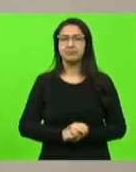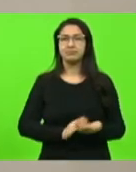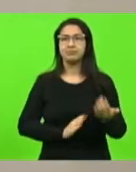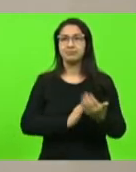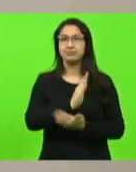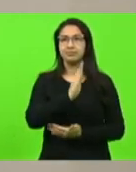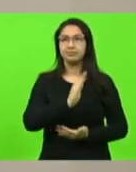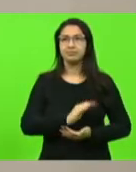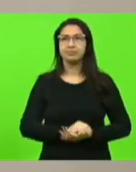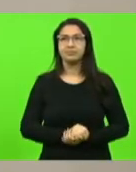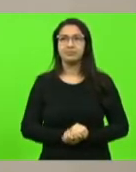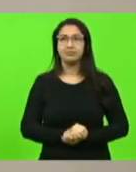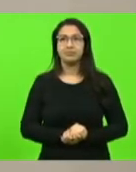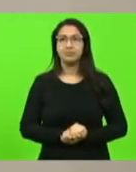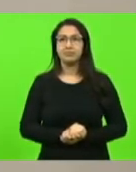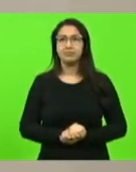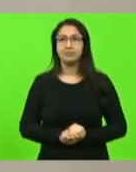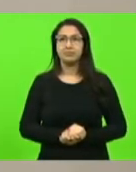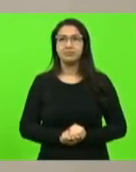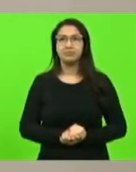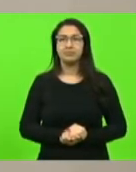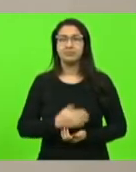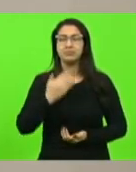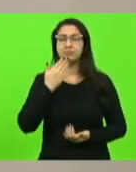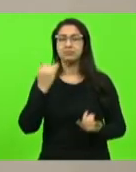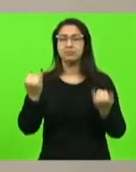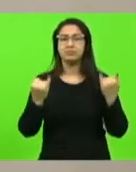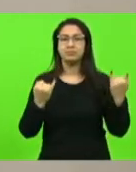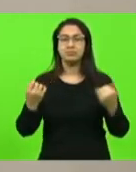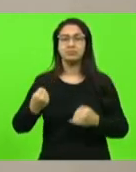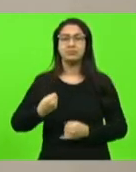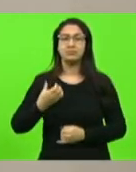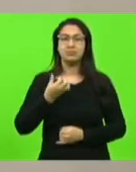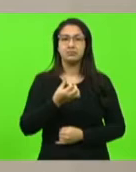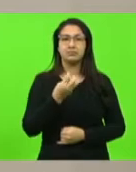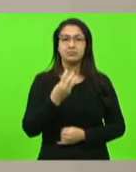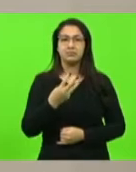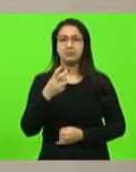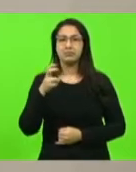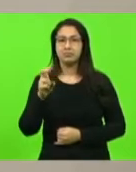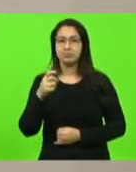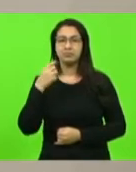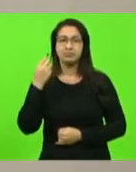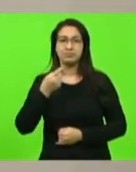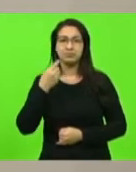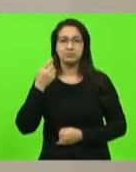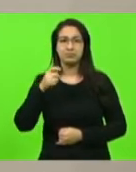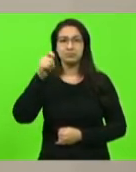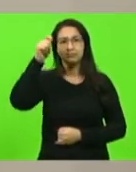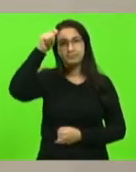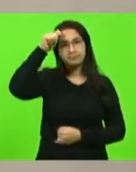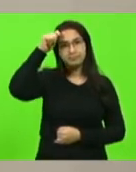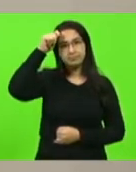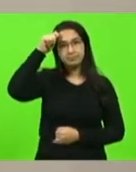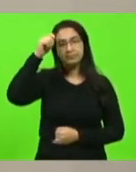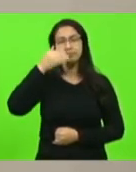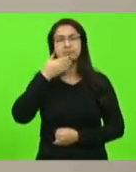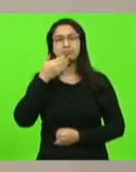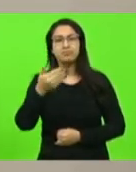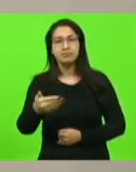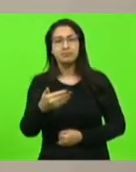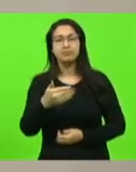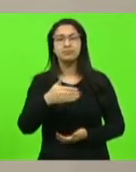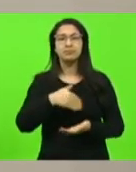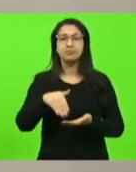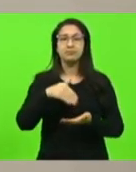aprovado. Pedido de informação número 635, deputado Adrianinho, solicitando ao secretário de